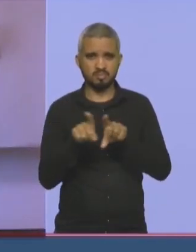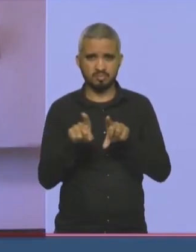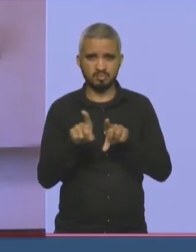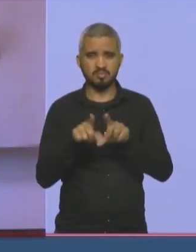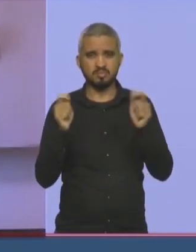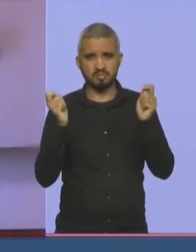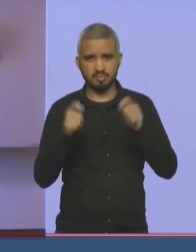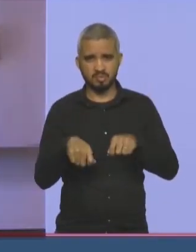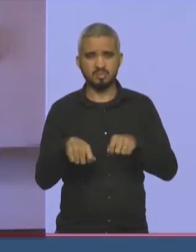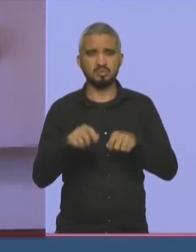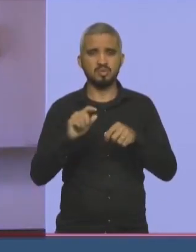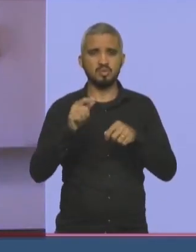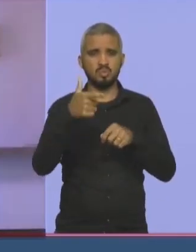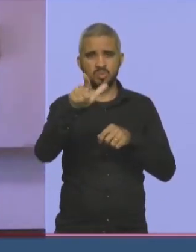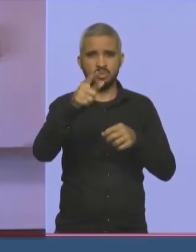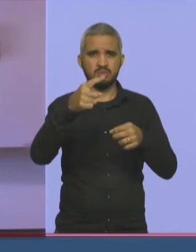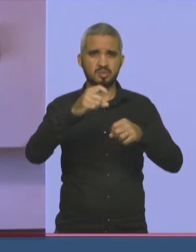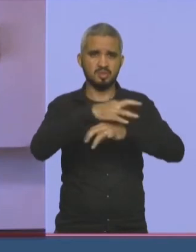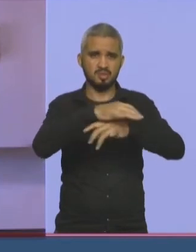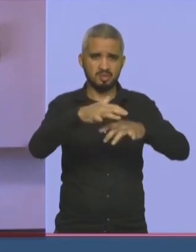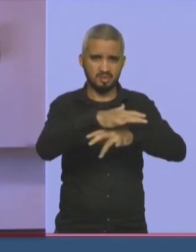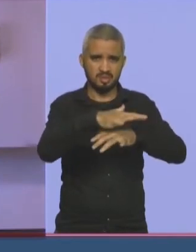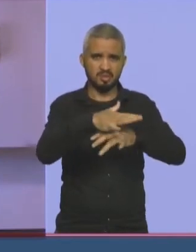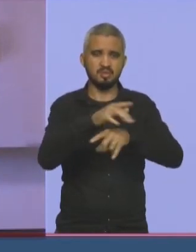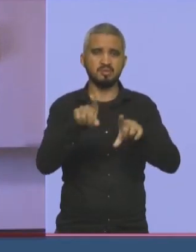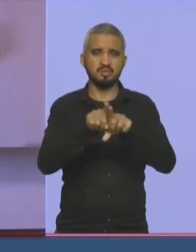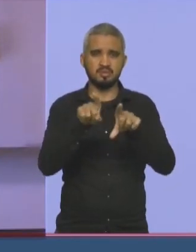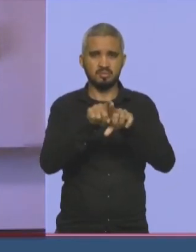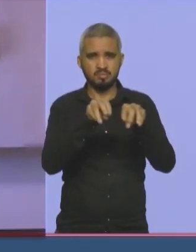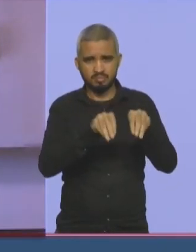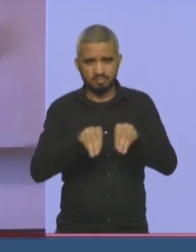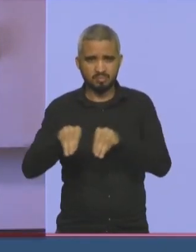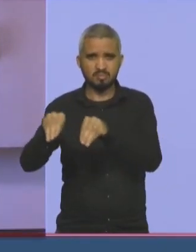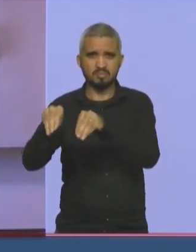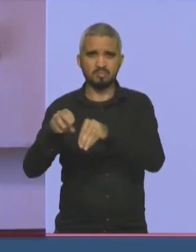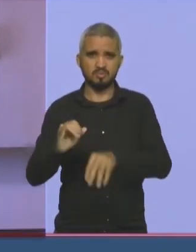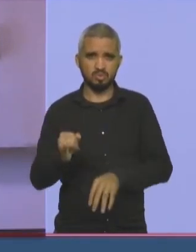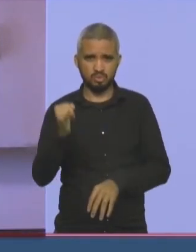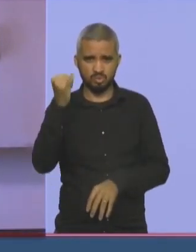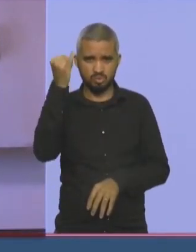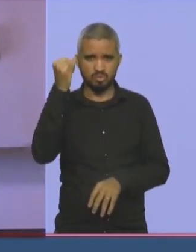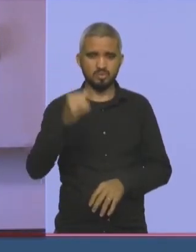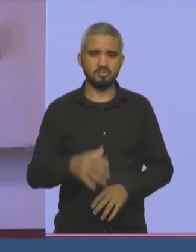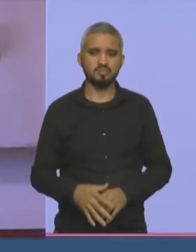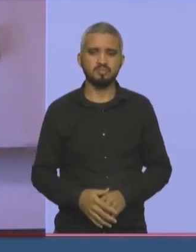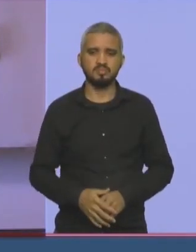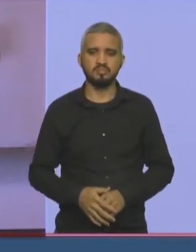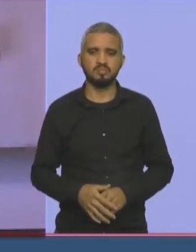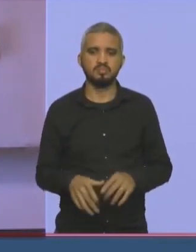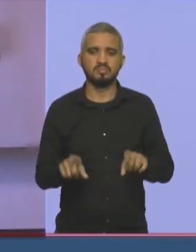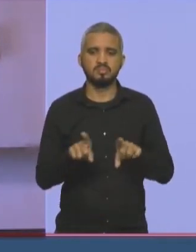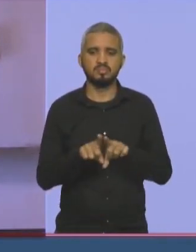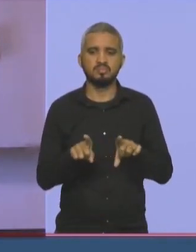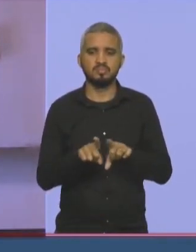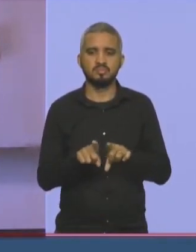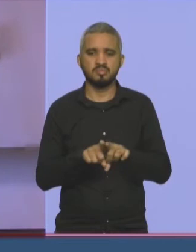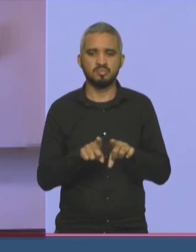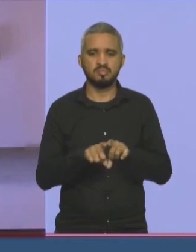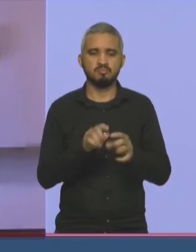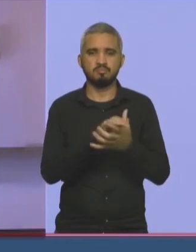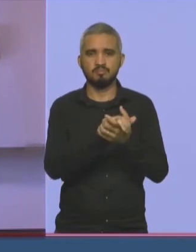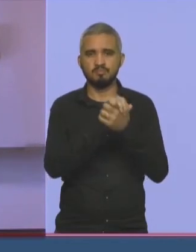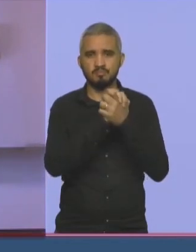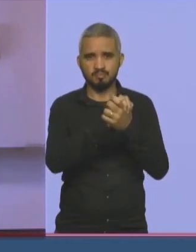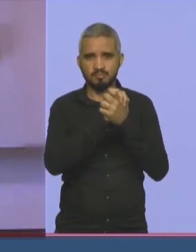Estado. Parabéns, governador Claudino, no sentido de ter isentado a cobrança